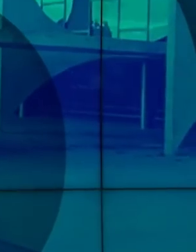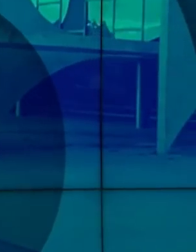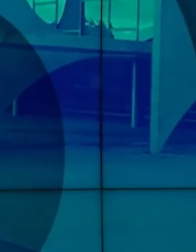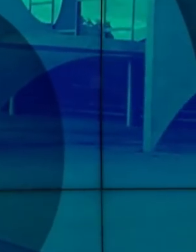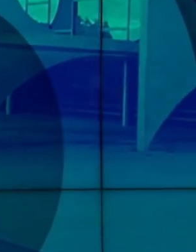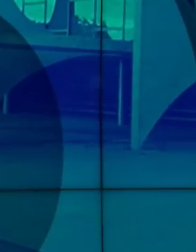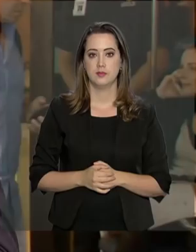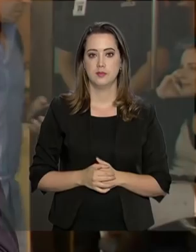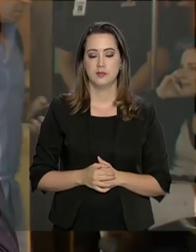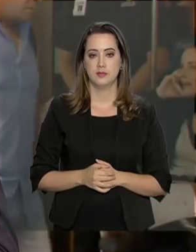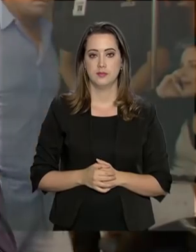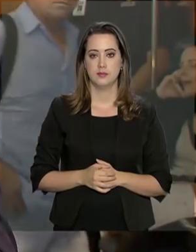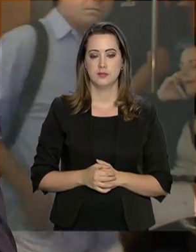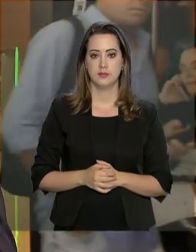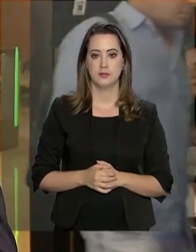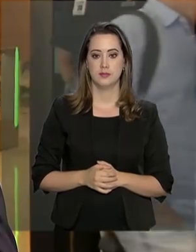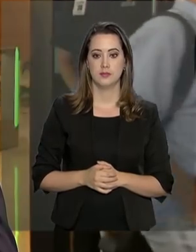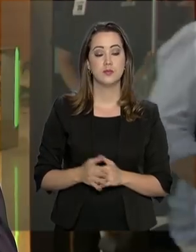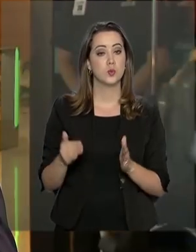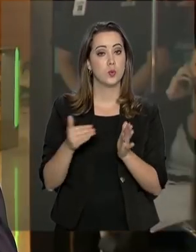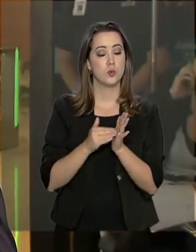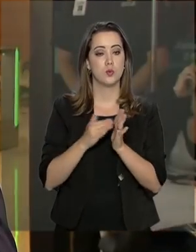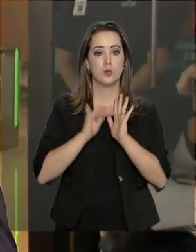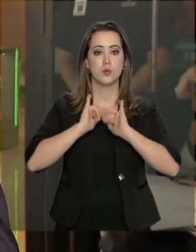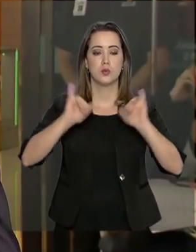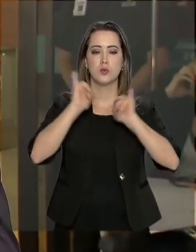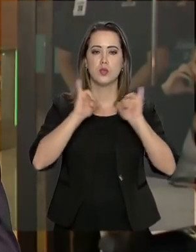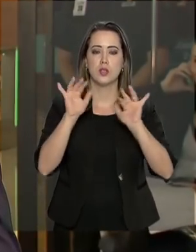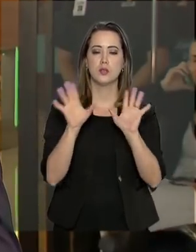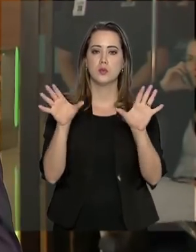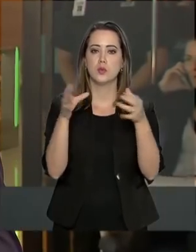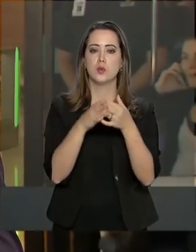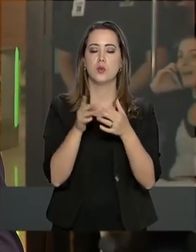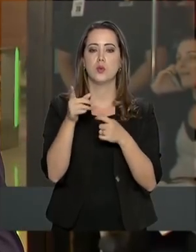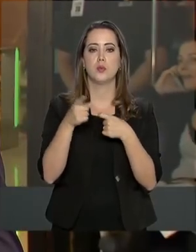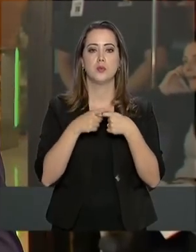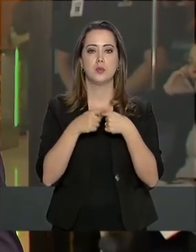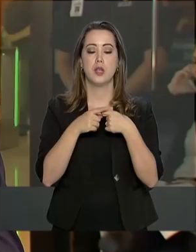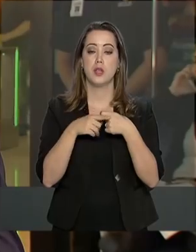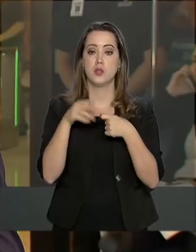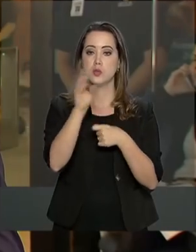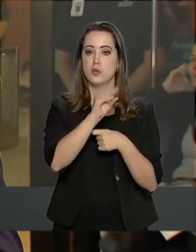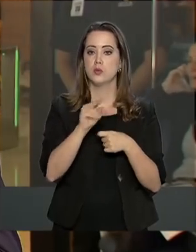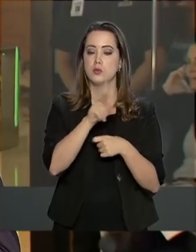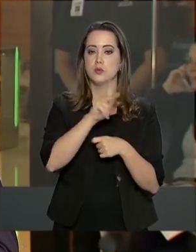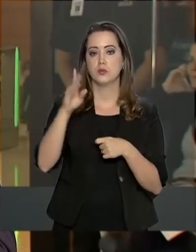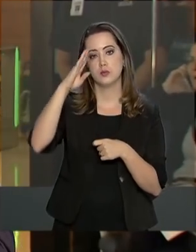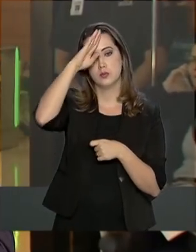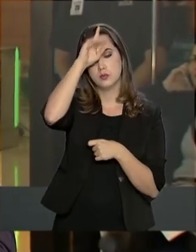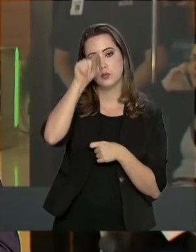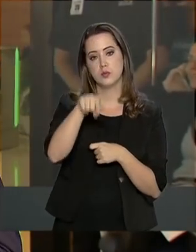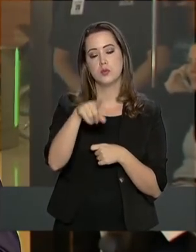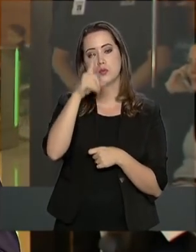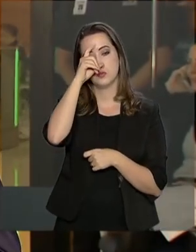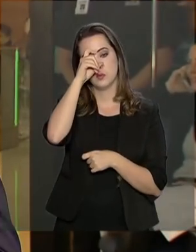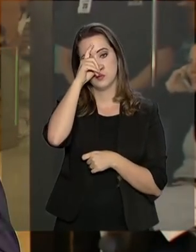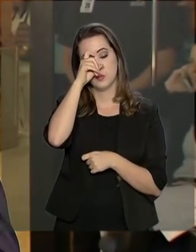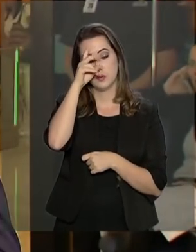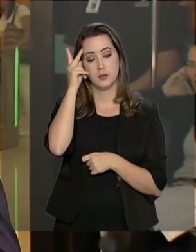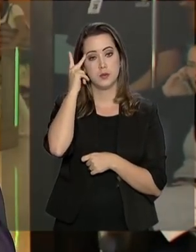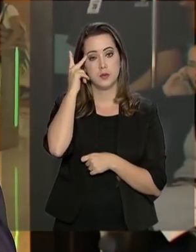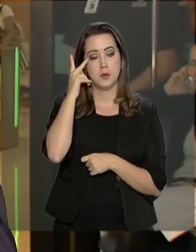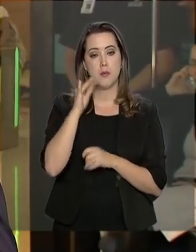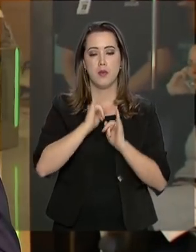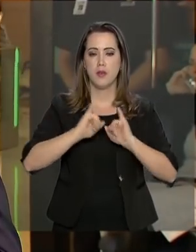Ferraz. O último boletim divulgado pela equipe médica que atende o presidente Jair Bolsonaro no hospital Albert Einstein em São Paulo,